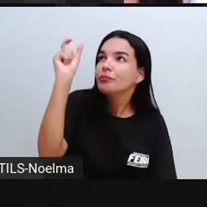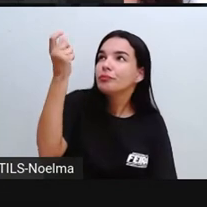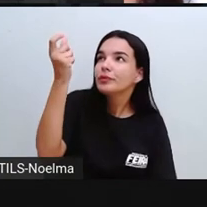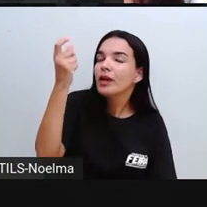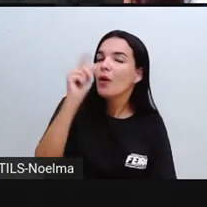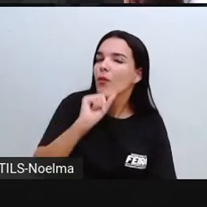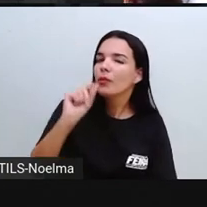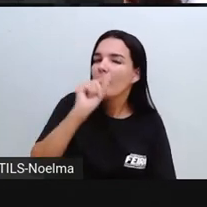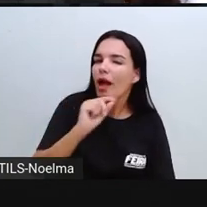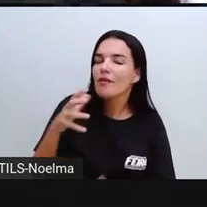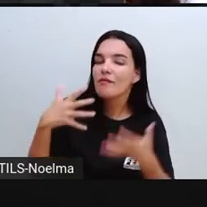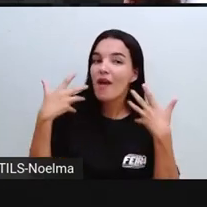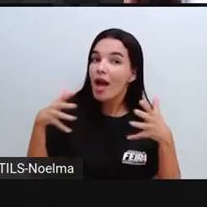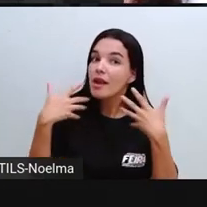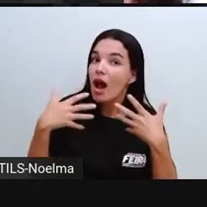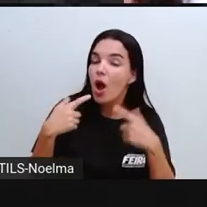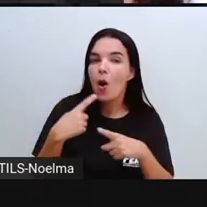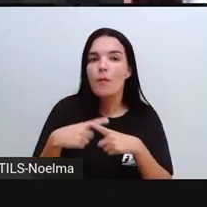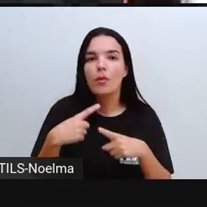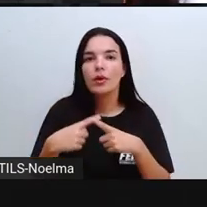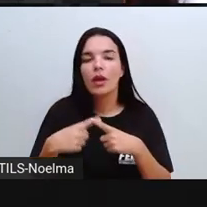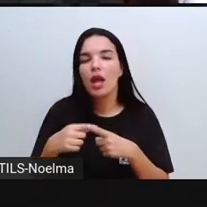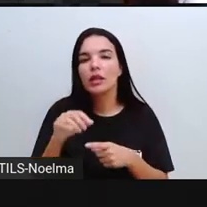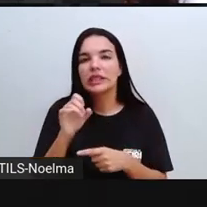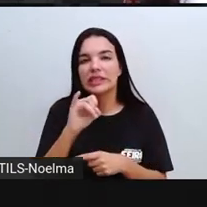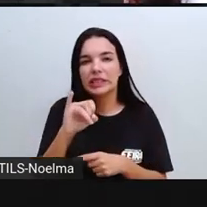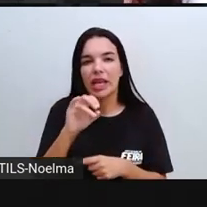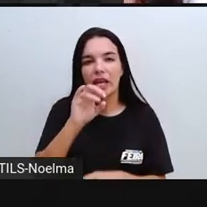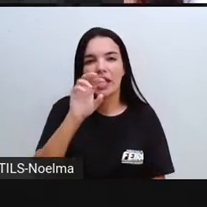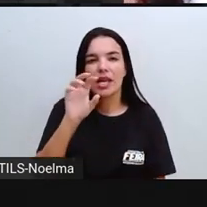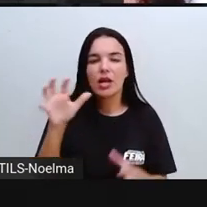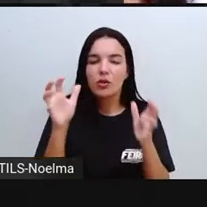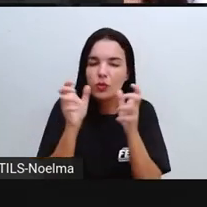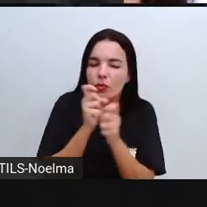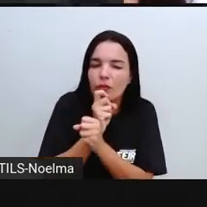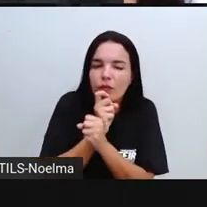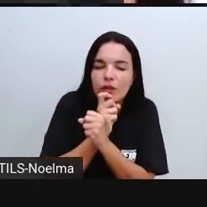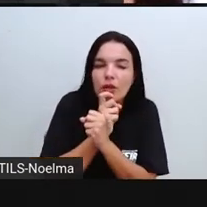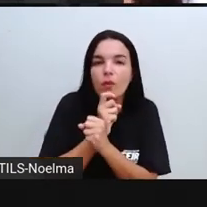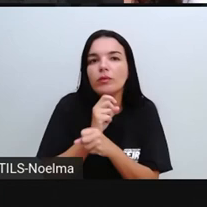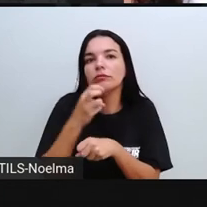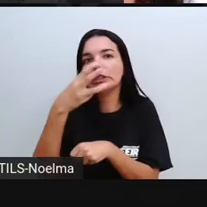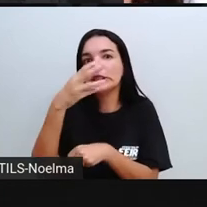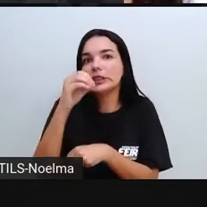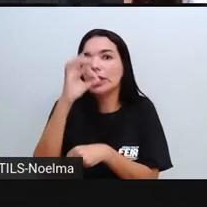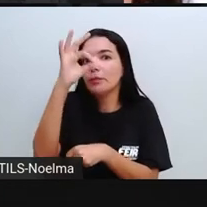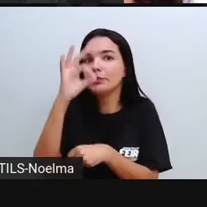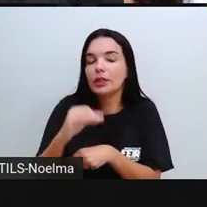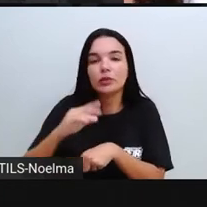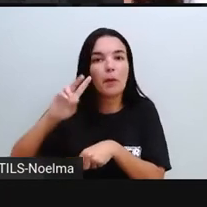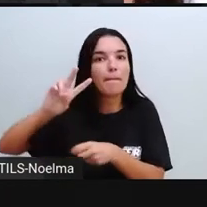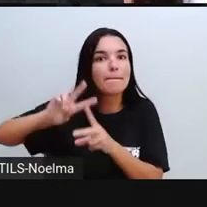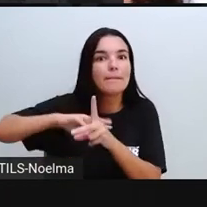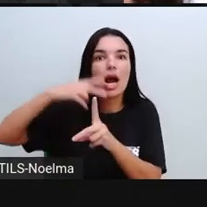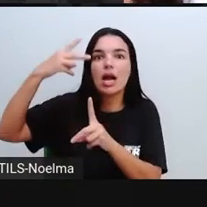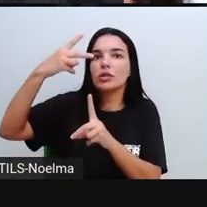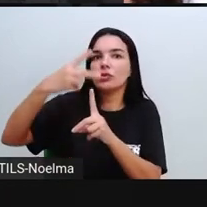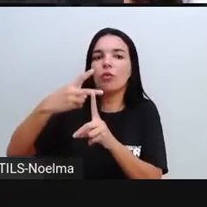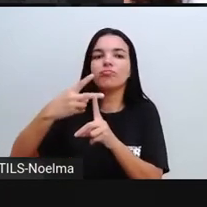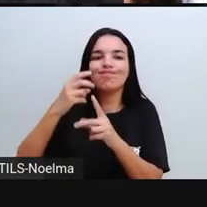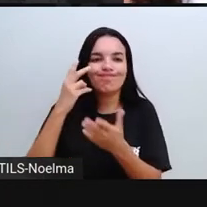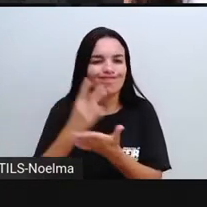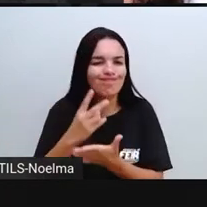inverno o consumo é maior, 30% maior do que no verão, certo? Então, muitas pessoas, mesmo no verão,